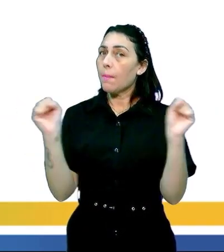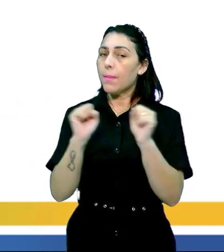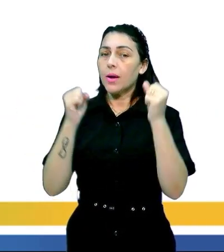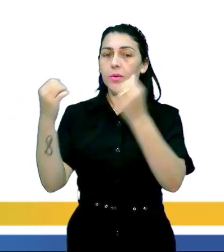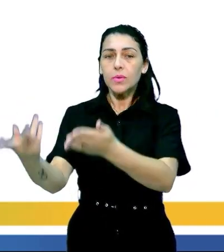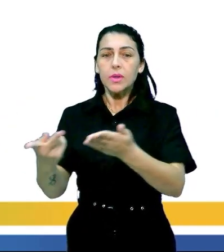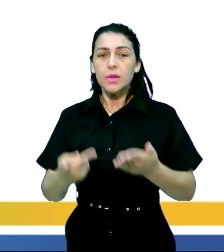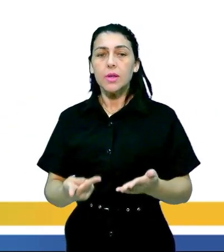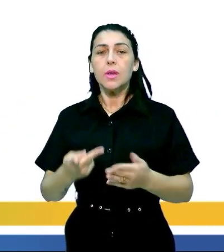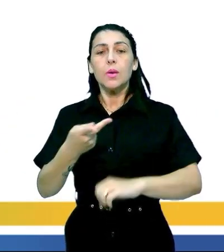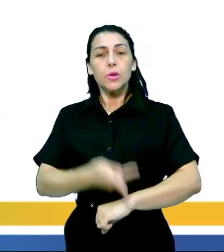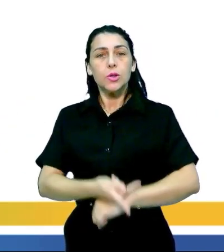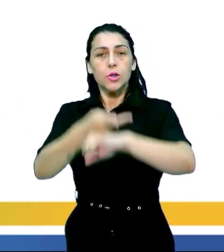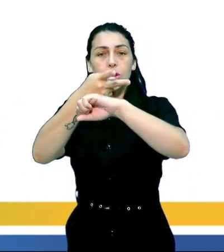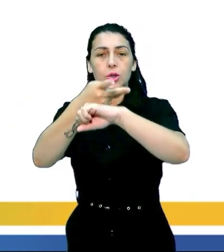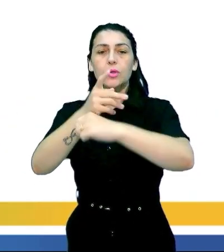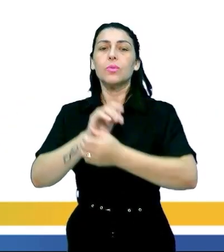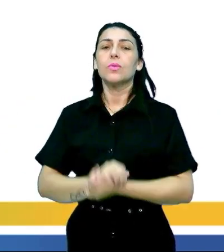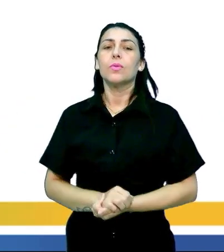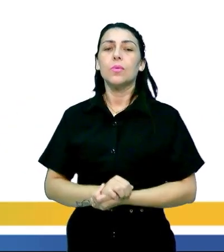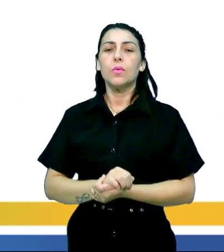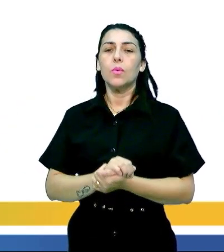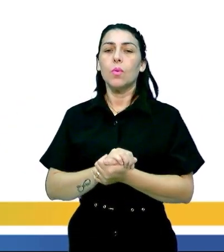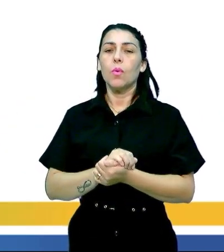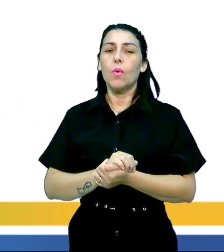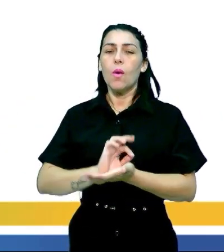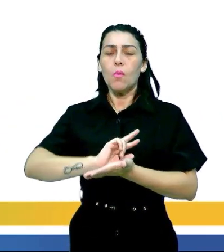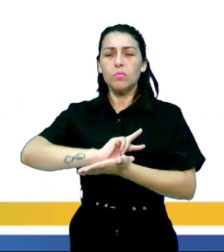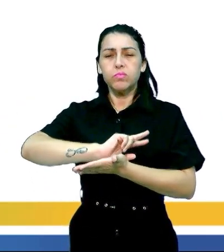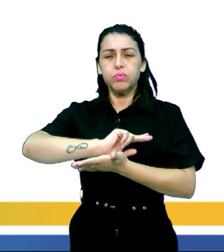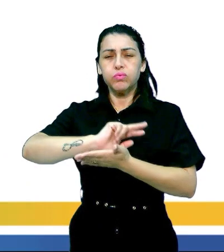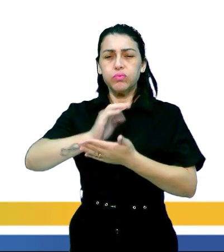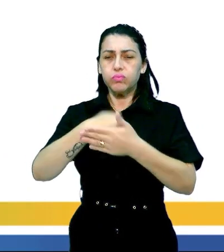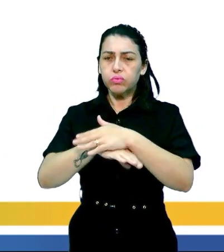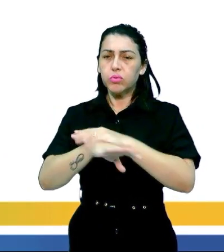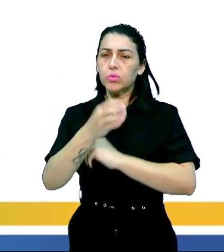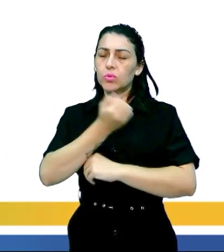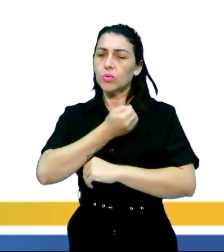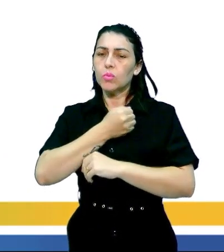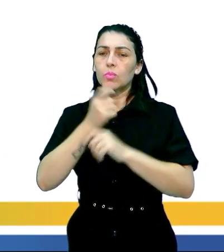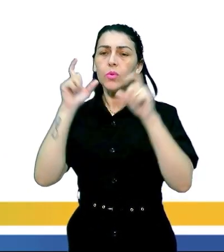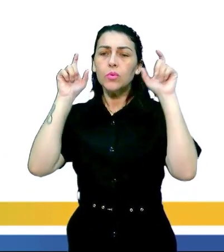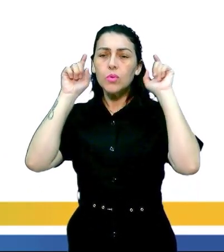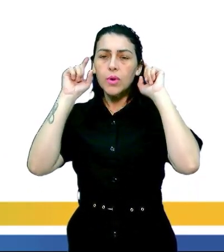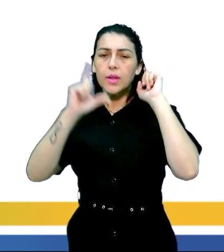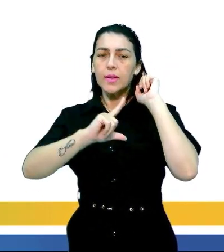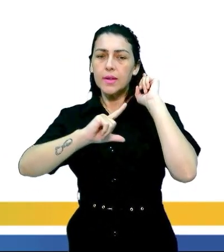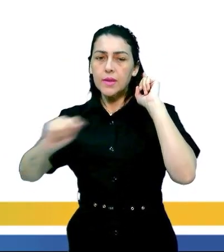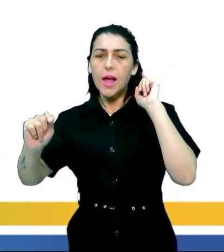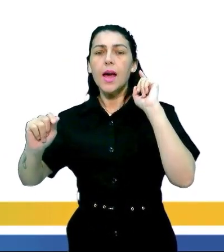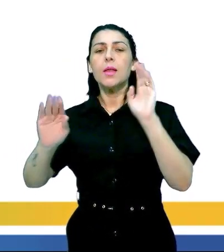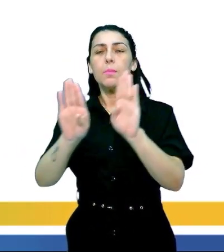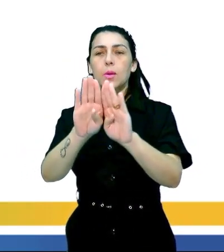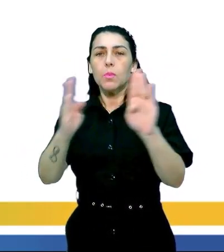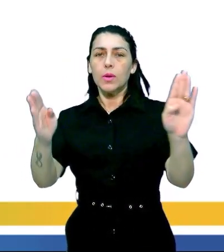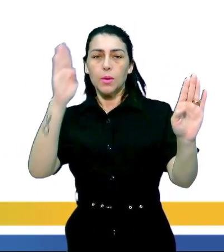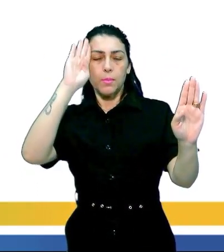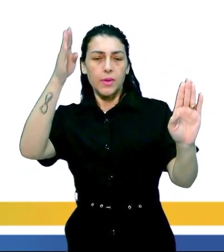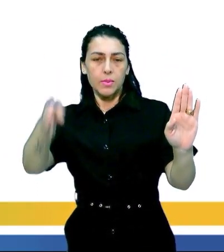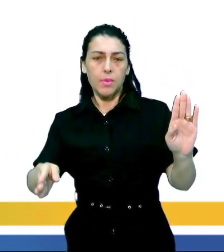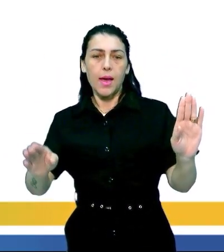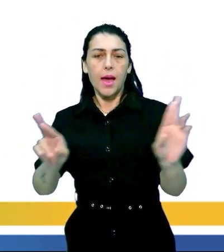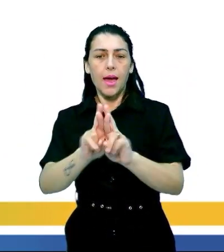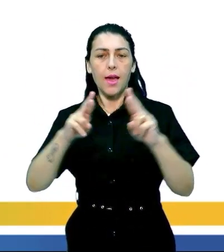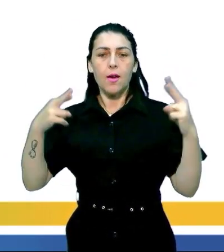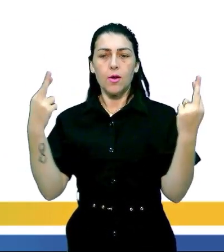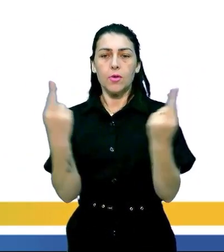recebimento de títulos de nobreza o acúmulo de maior número de orelhas e a saída pelo portão principal a